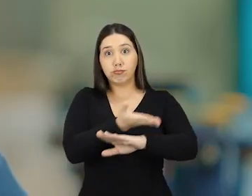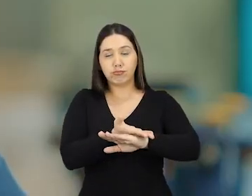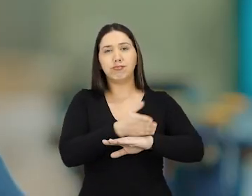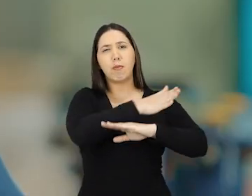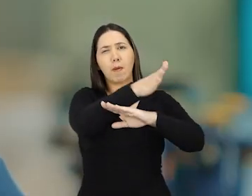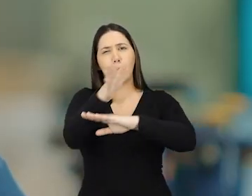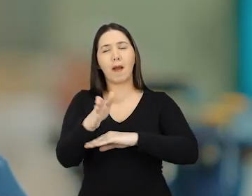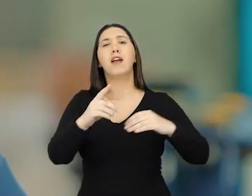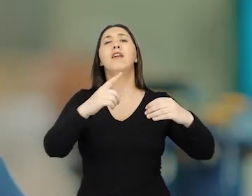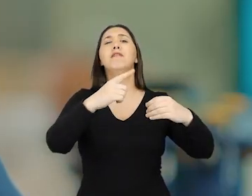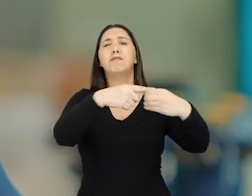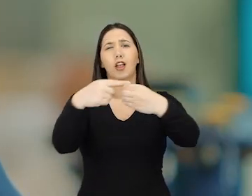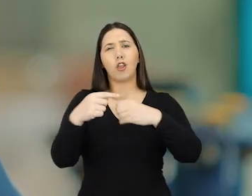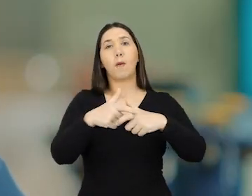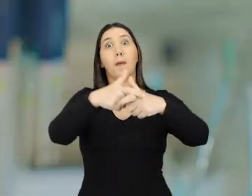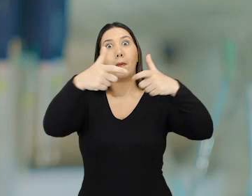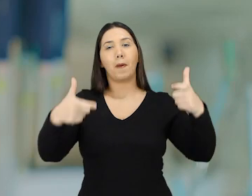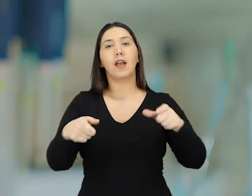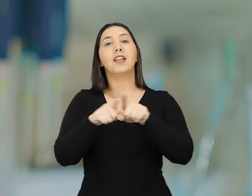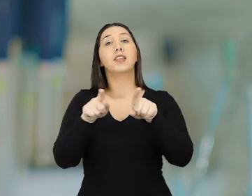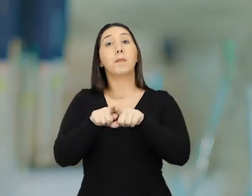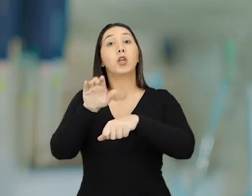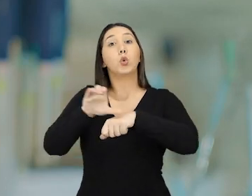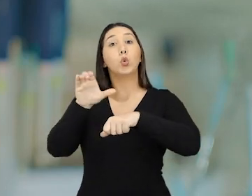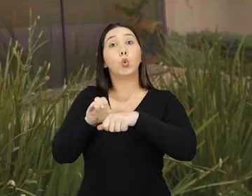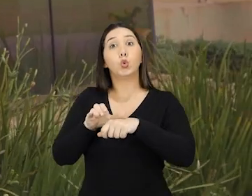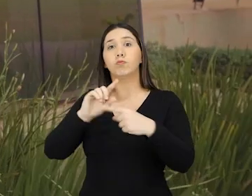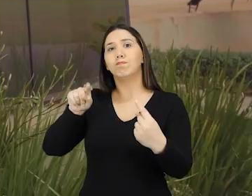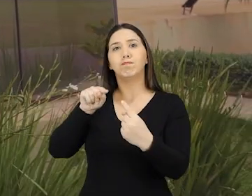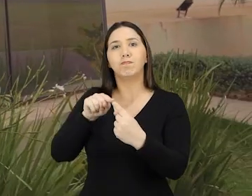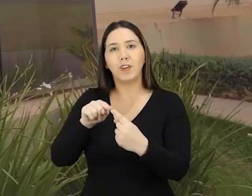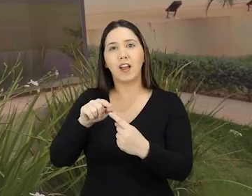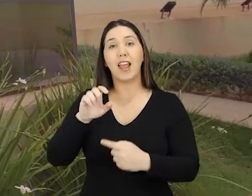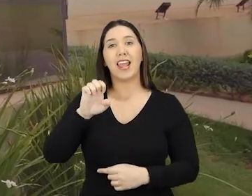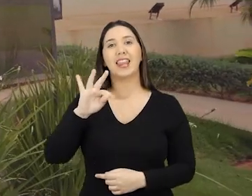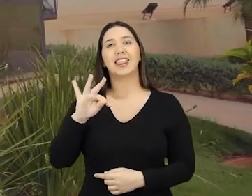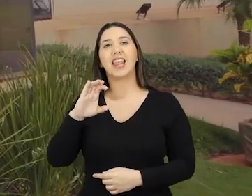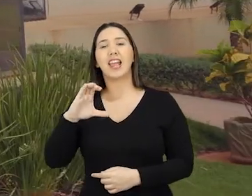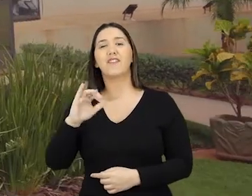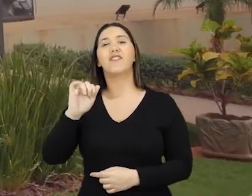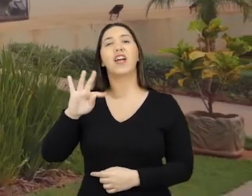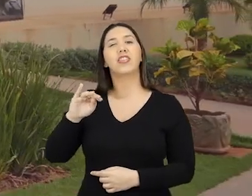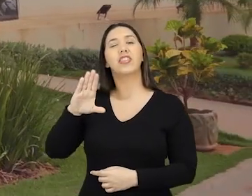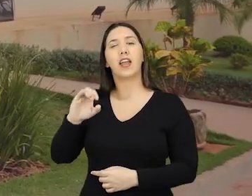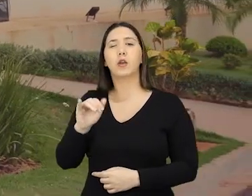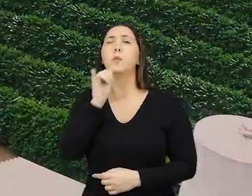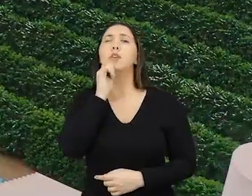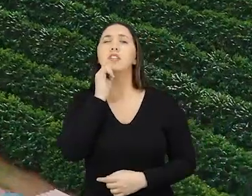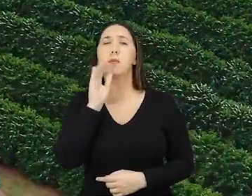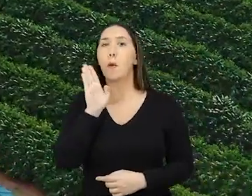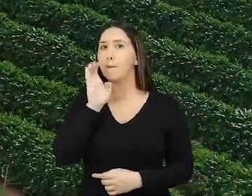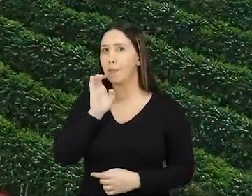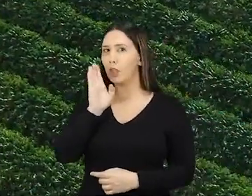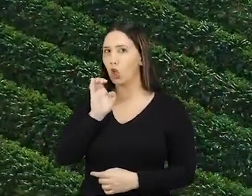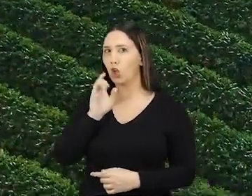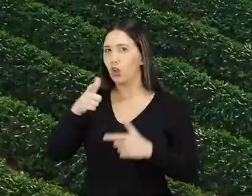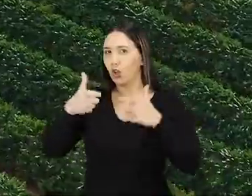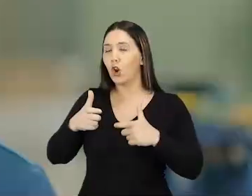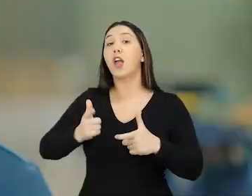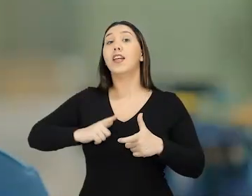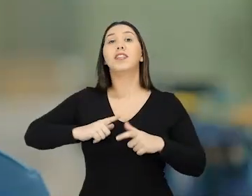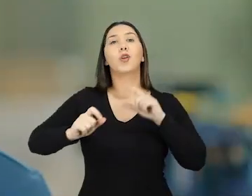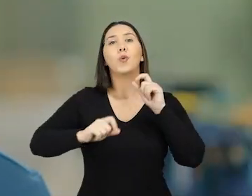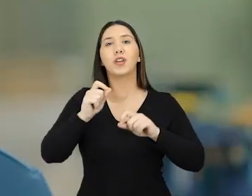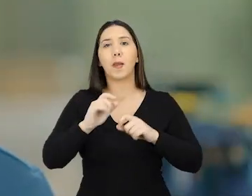cursos específicos nas ETECs e FATECs, voltados para a agricultura de precisão. Em Bebedouro, por exemplo, nós estamos formando uma turma de Big Data no